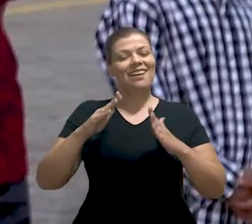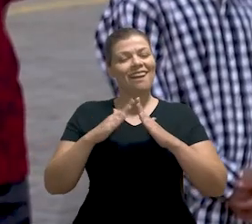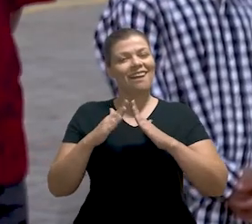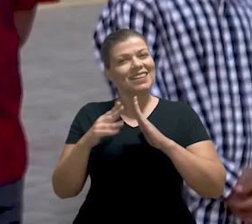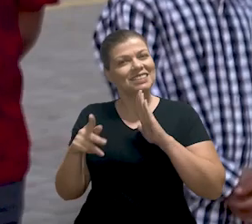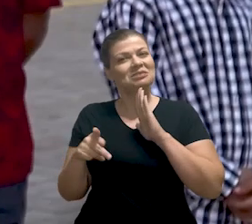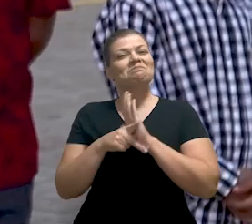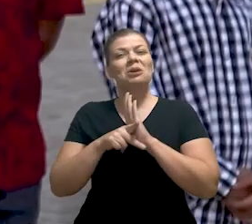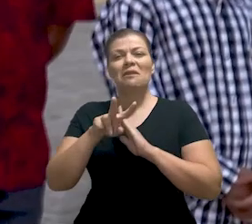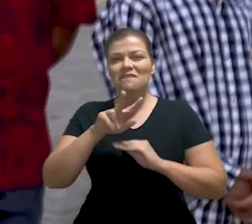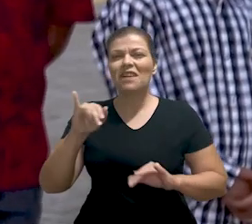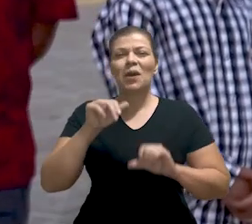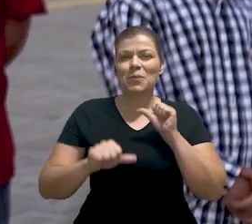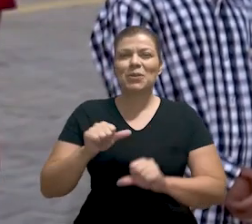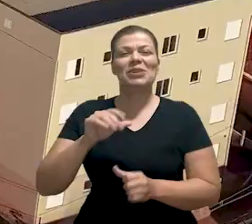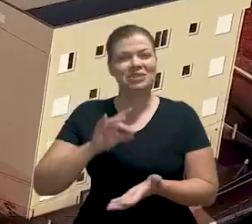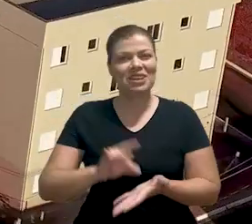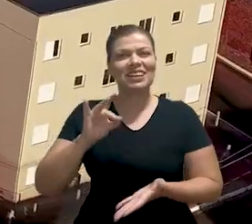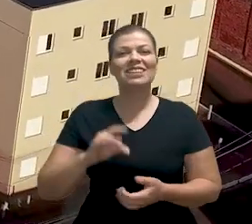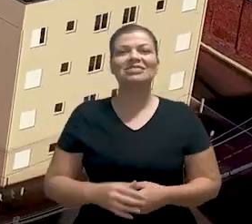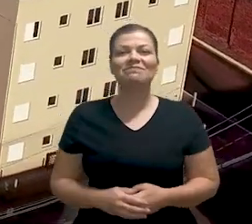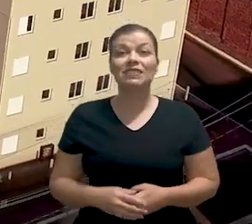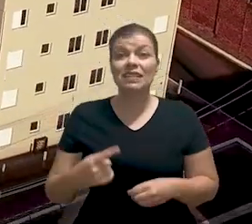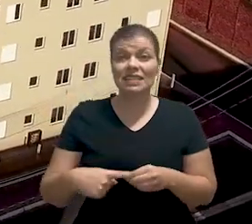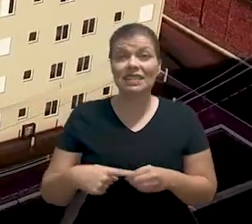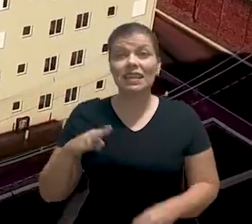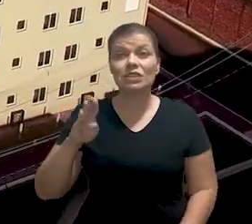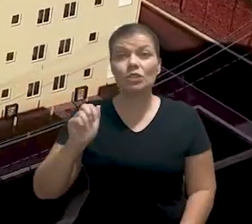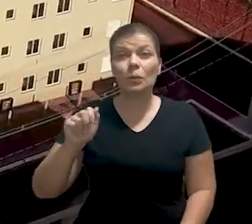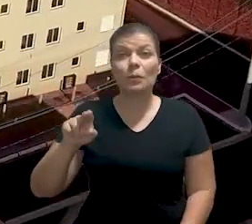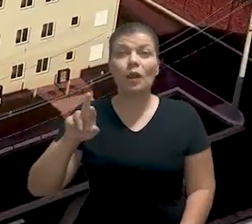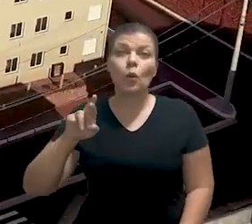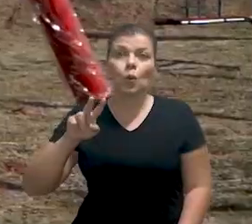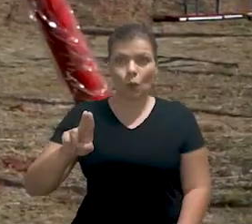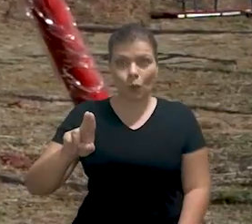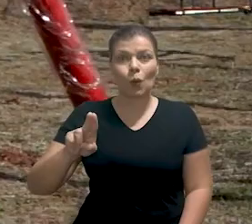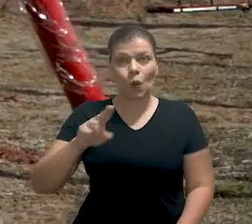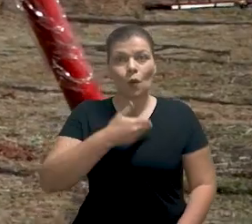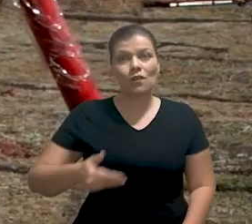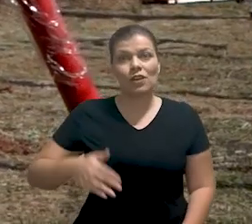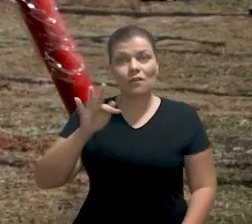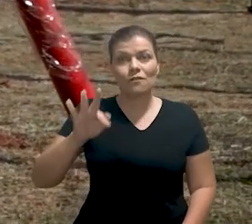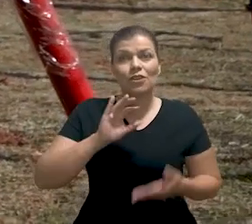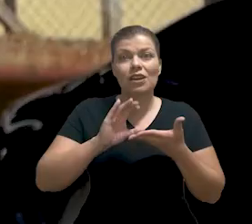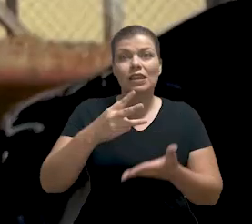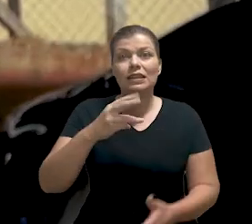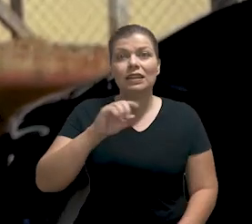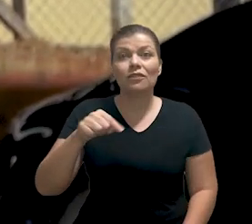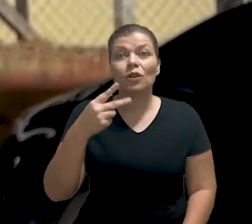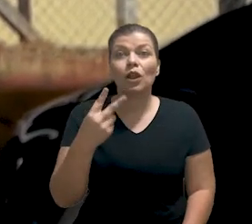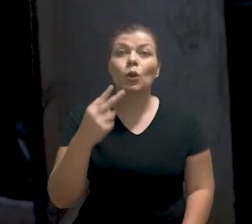essa chave e vai mudar muitas coisas. Última parada, Bauru. Com investimento federal de 30,2 milhões,